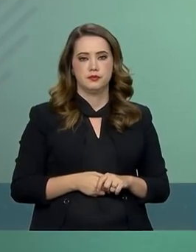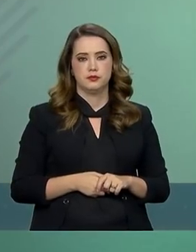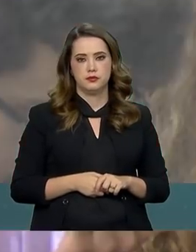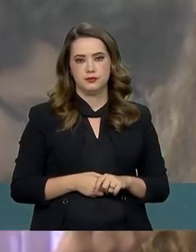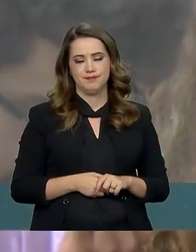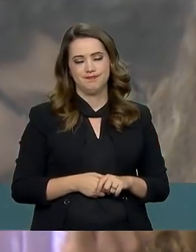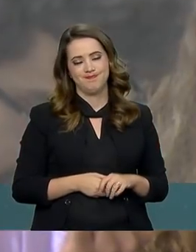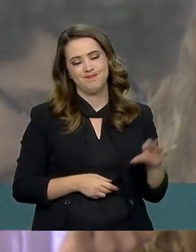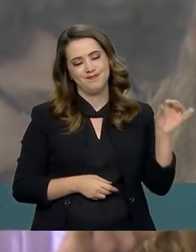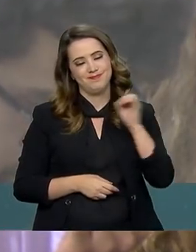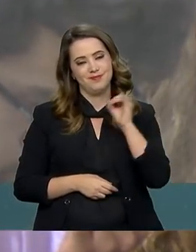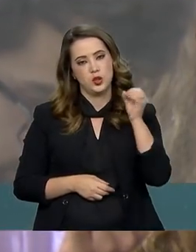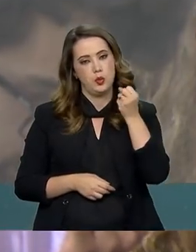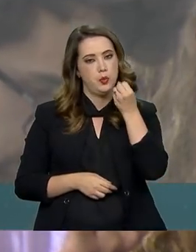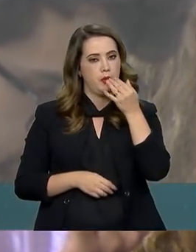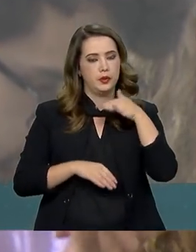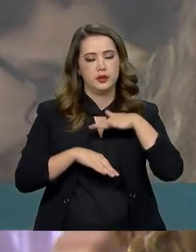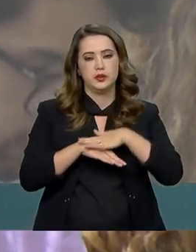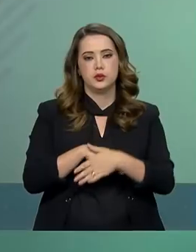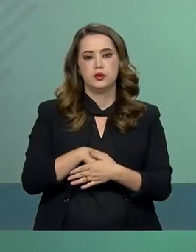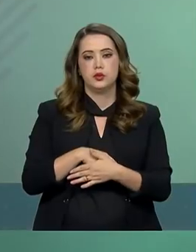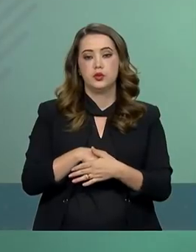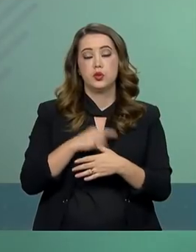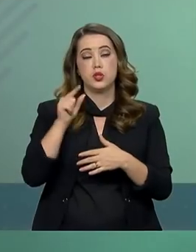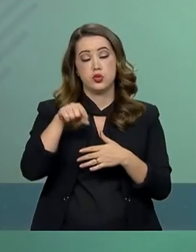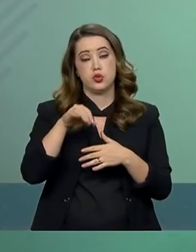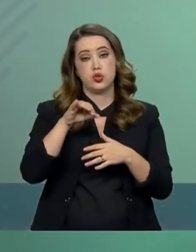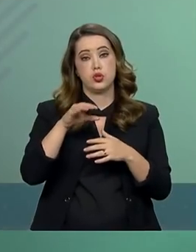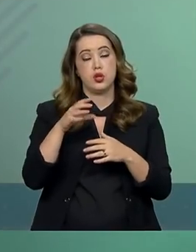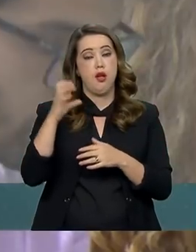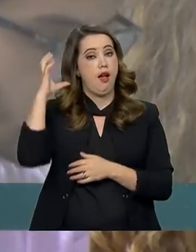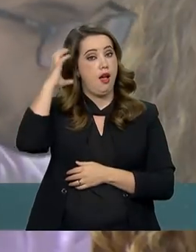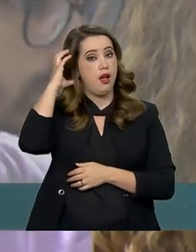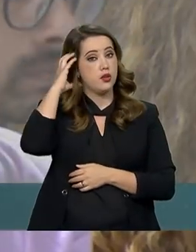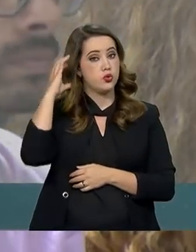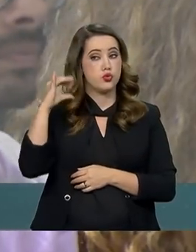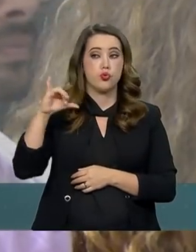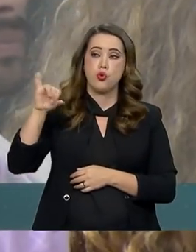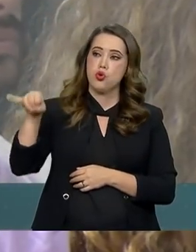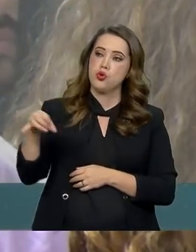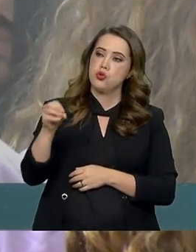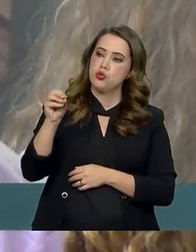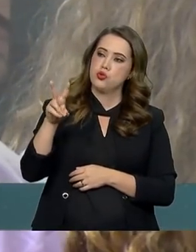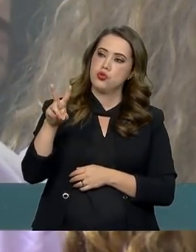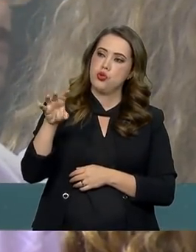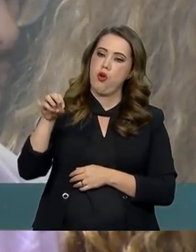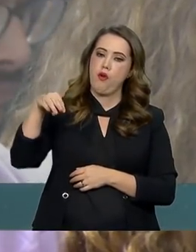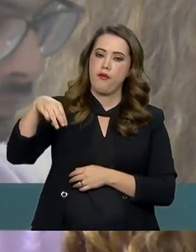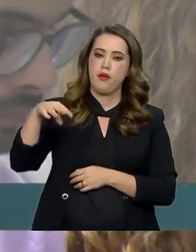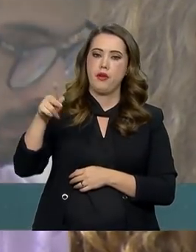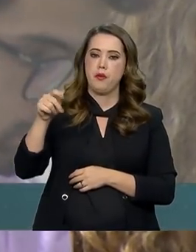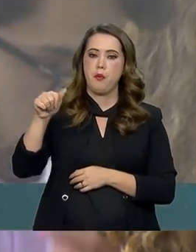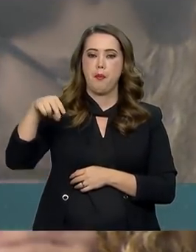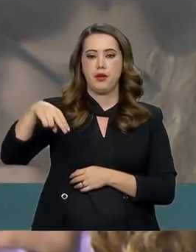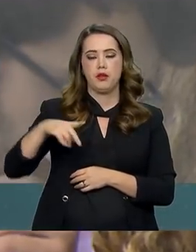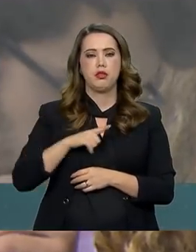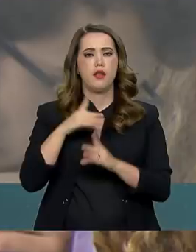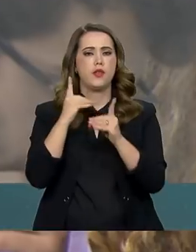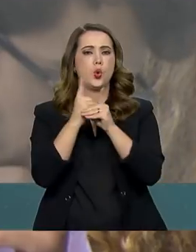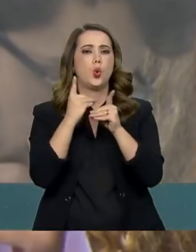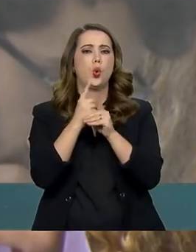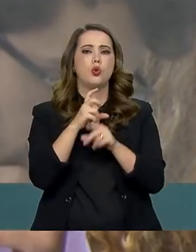Boa noite, tudo bem? Luciana Verdolim da Jovem Pan. Teve um encontro hoje em São Paulo de ex-ministros da educação.